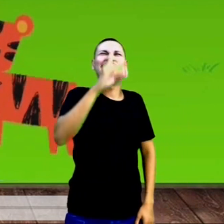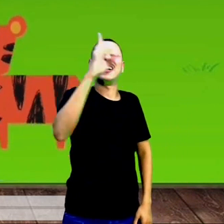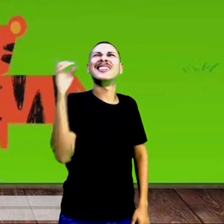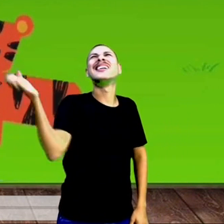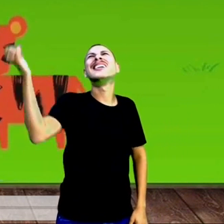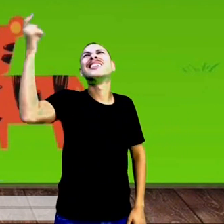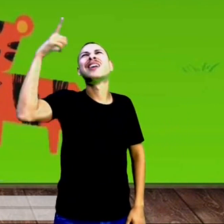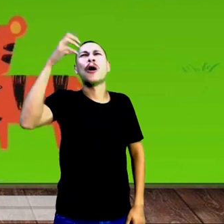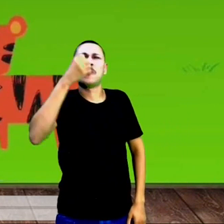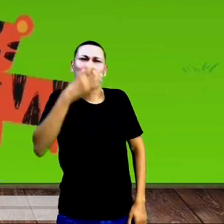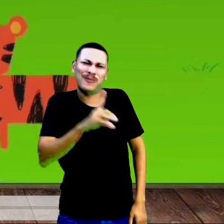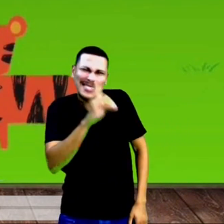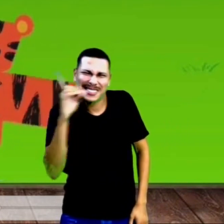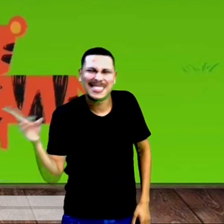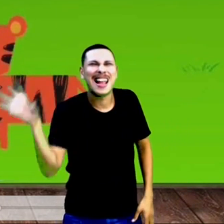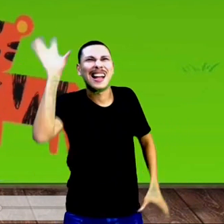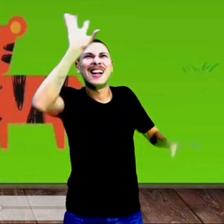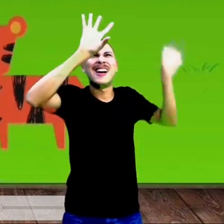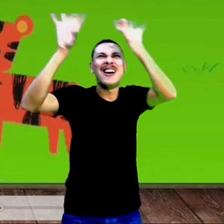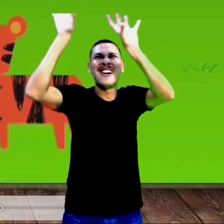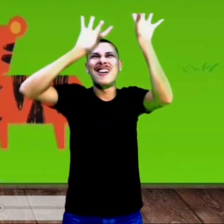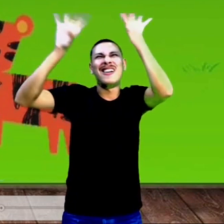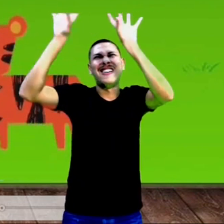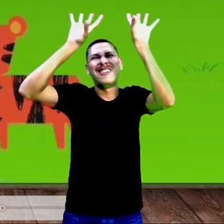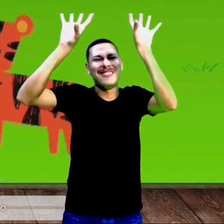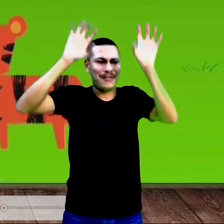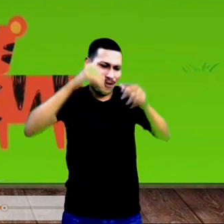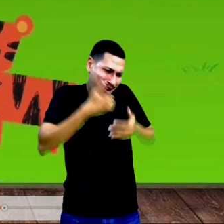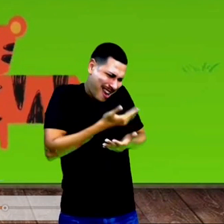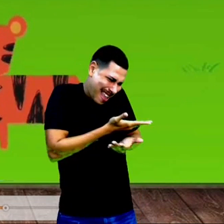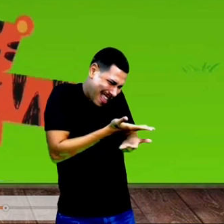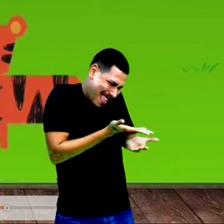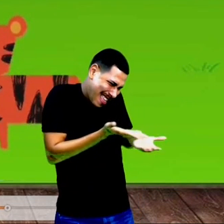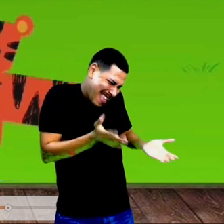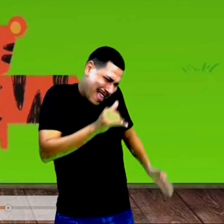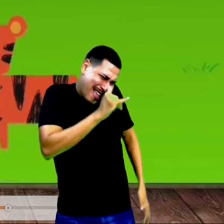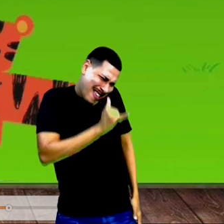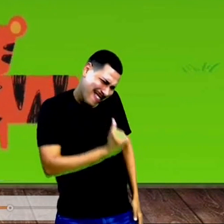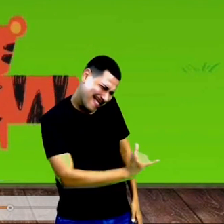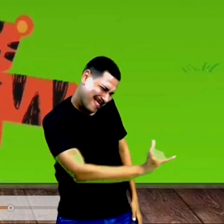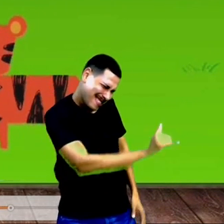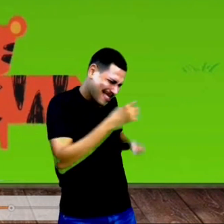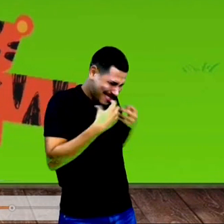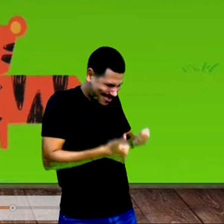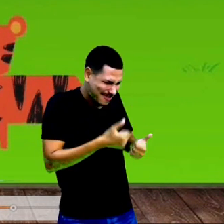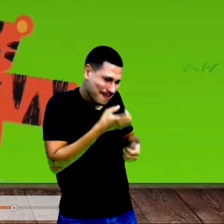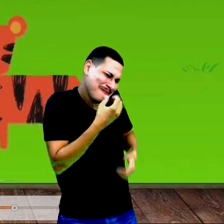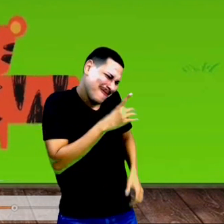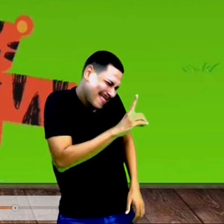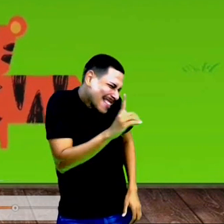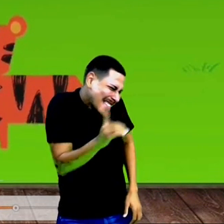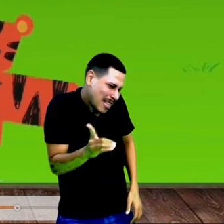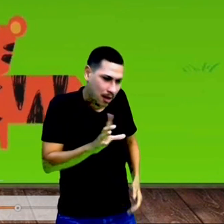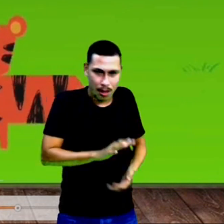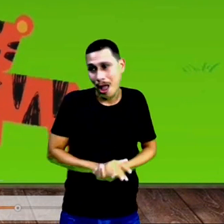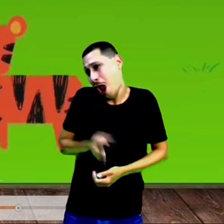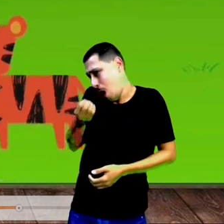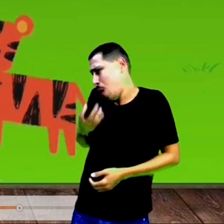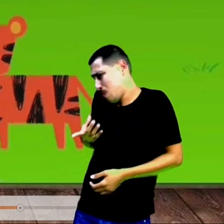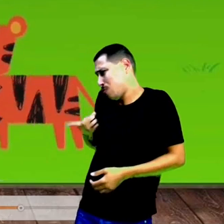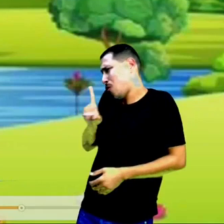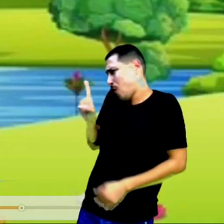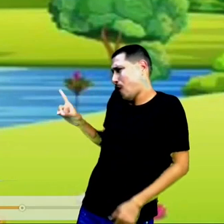nuvem. E você, elefantinho, tudo bem? Bom dia. Bom dia, sol,